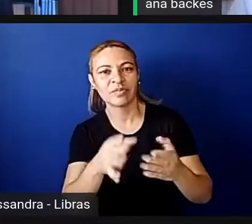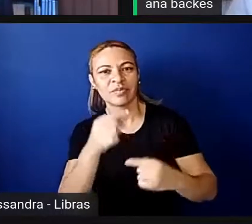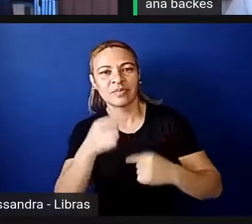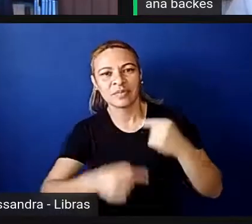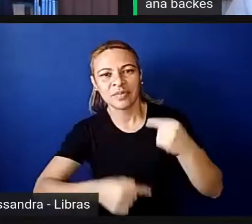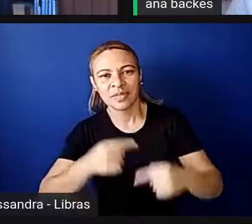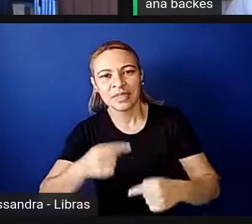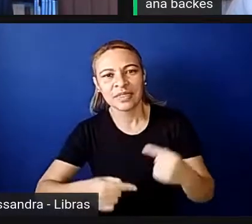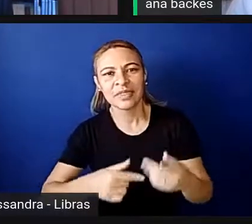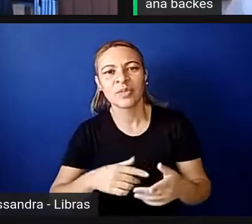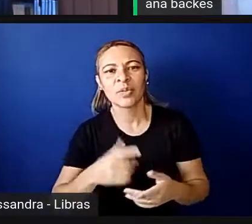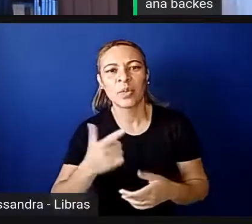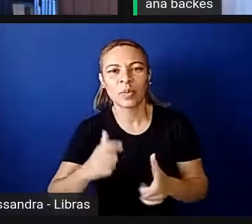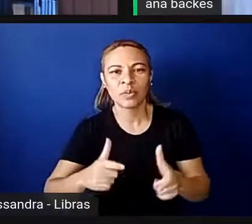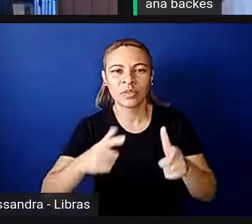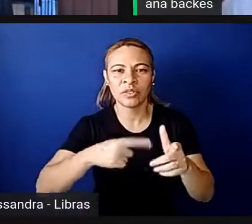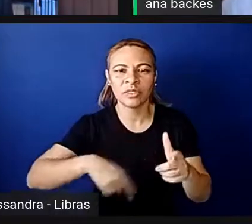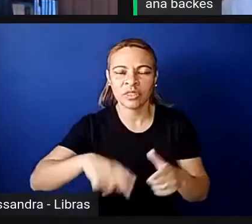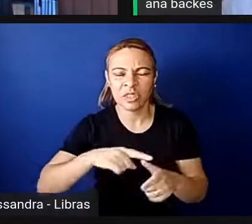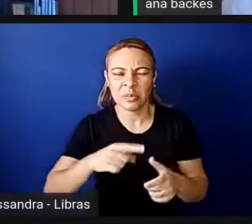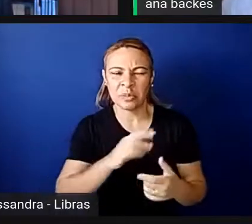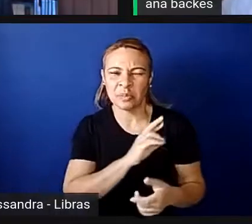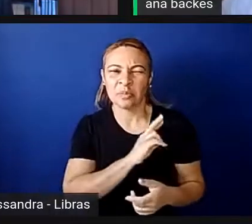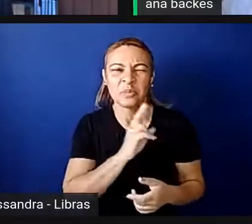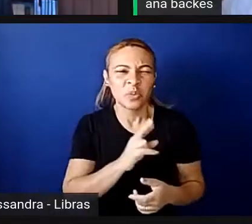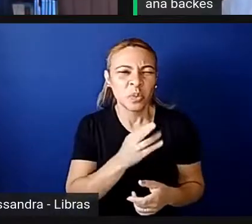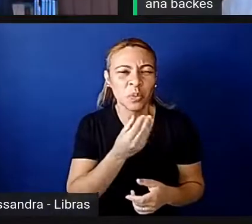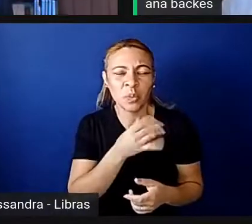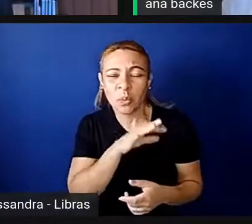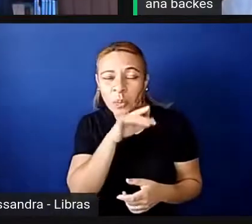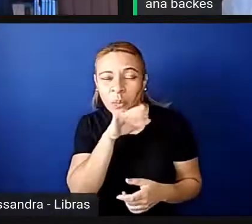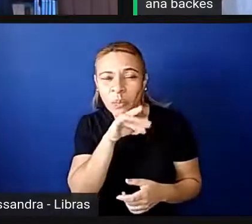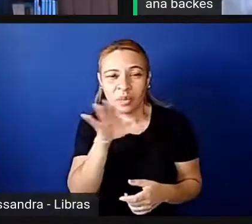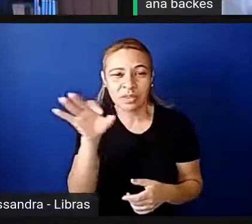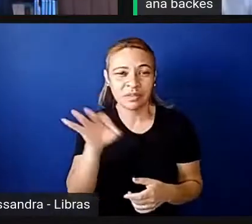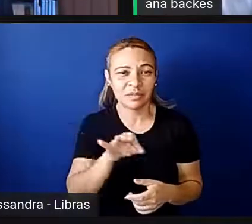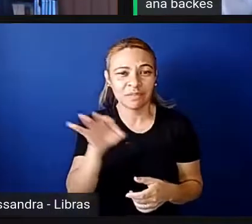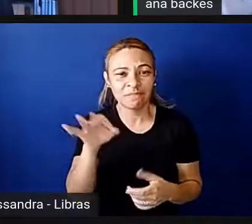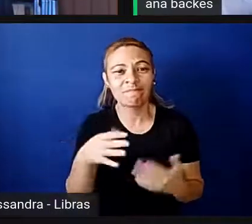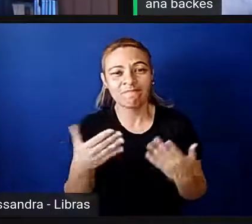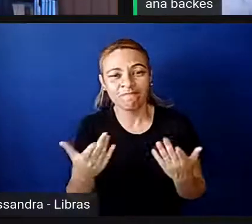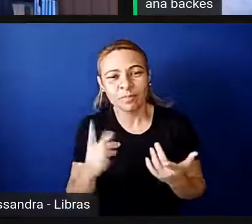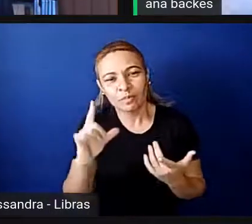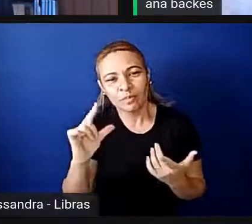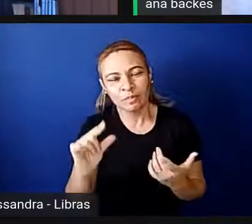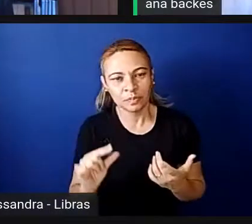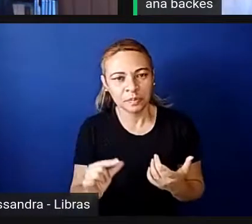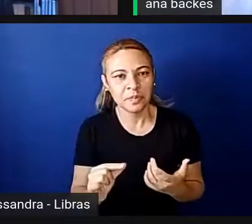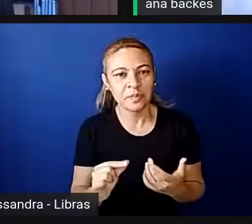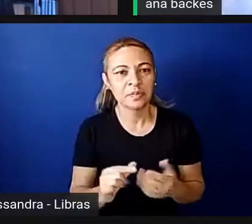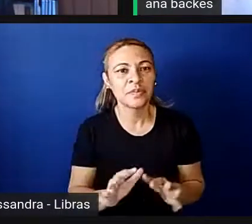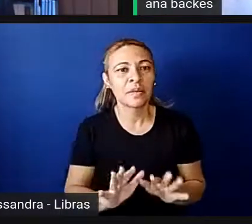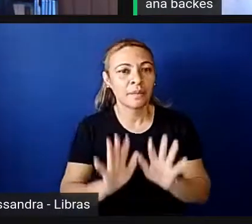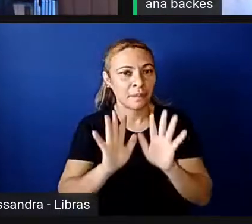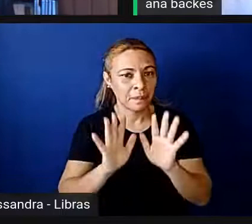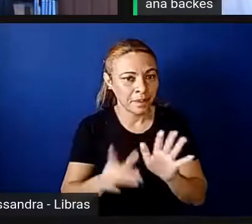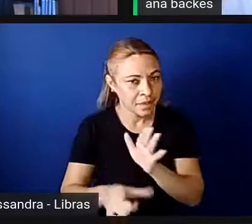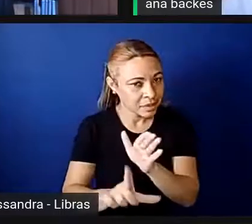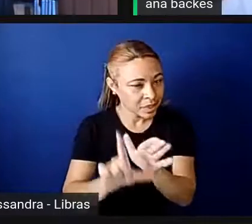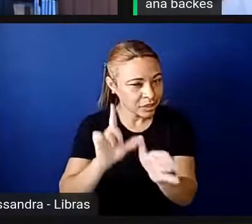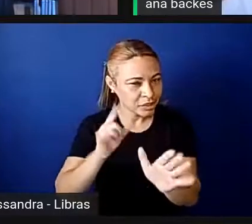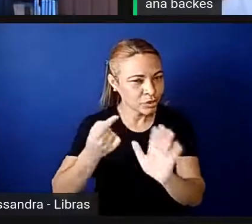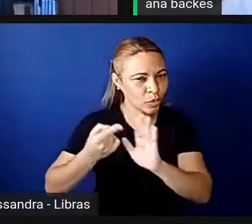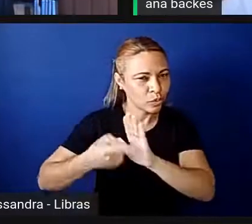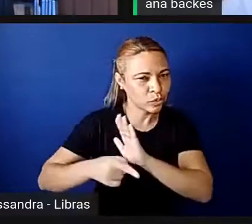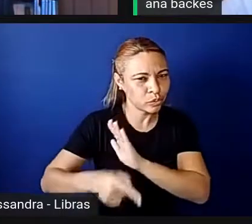situação tão ruim em termos de percentuais no parlamento. antes de eu entrar nesse tema, eu só